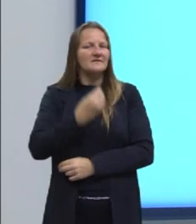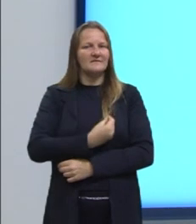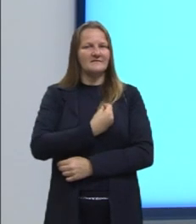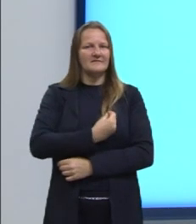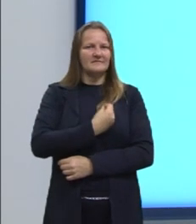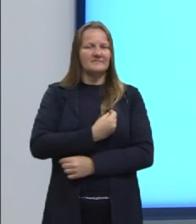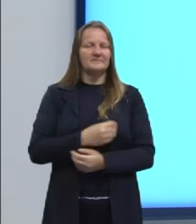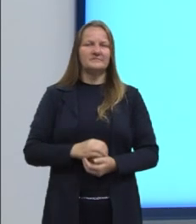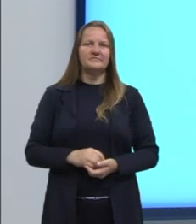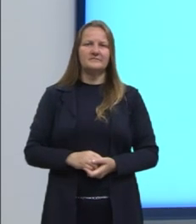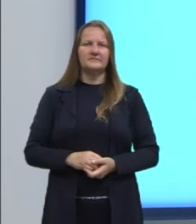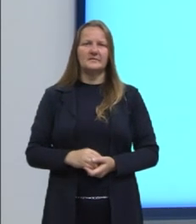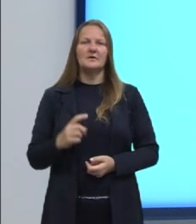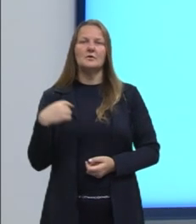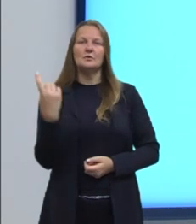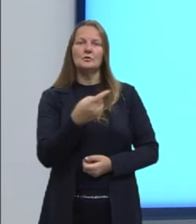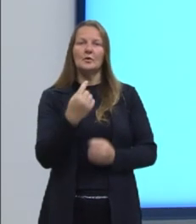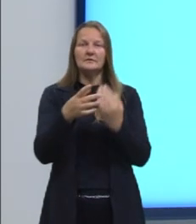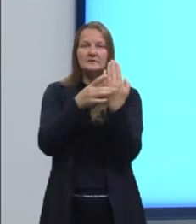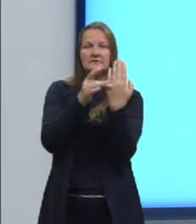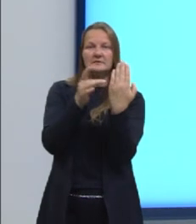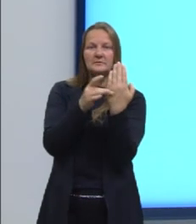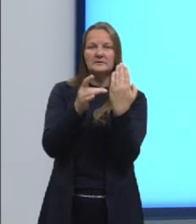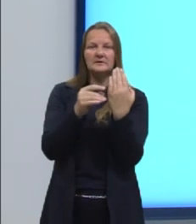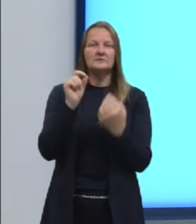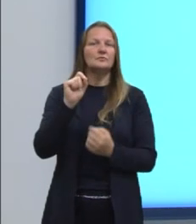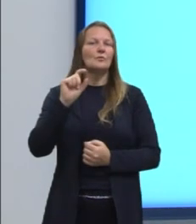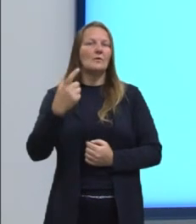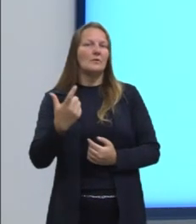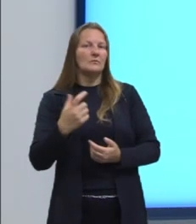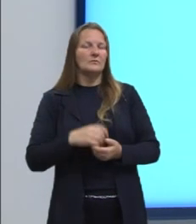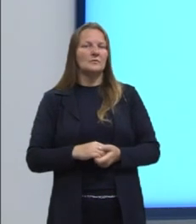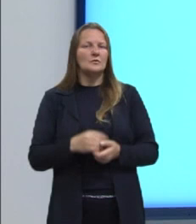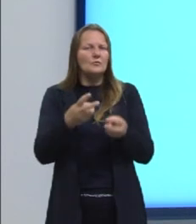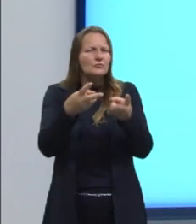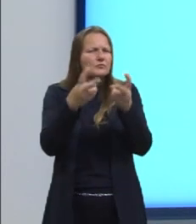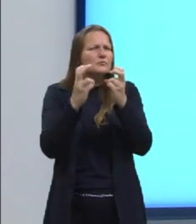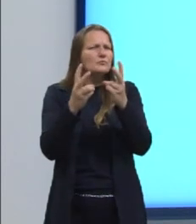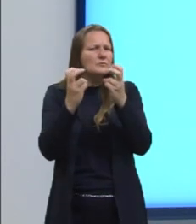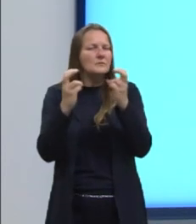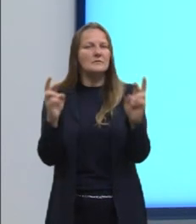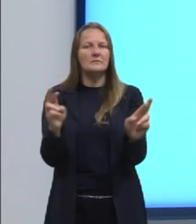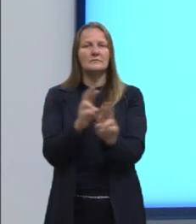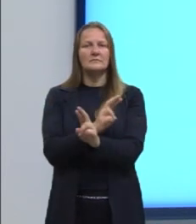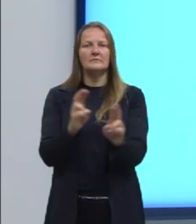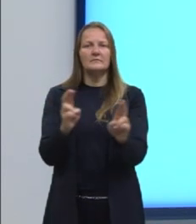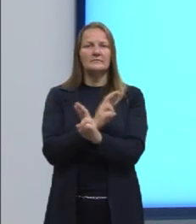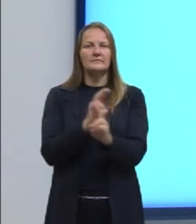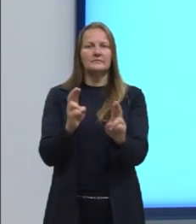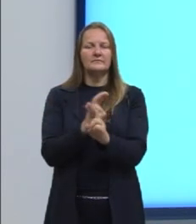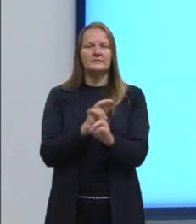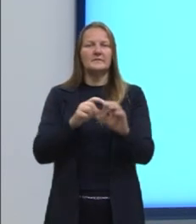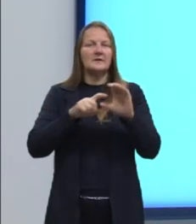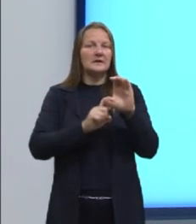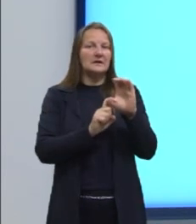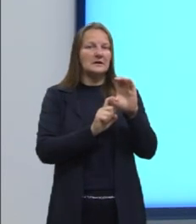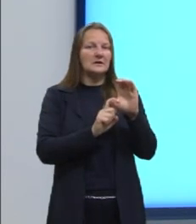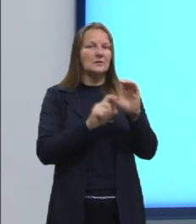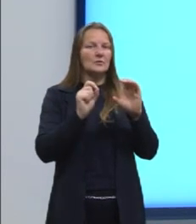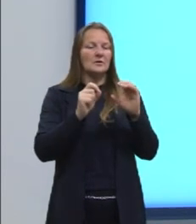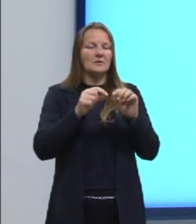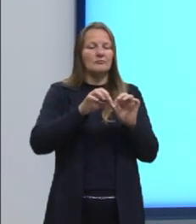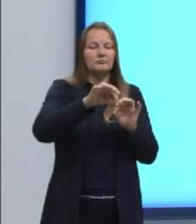As nossas habilidades são identificar a relação de dependência entre